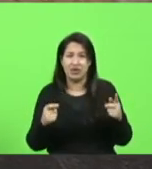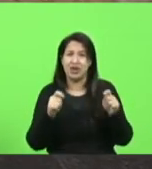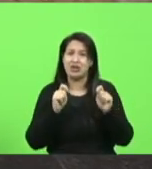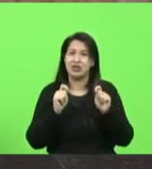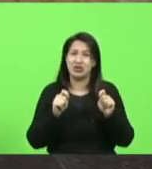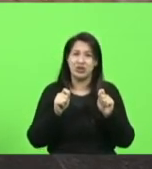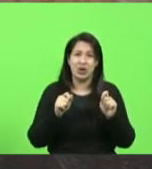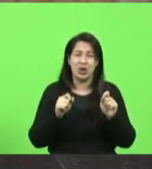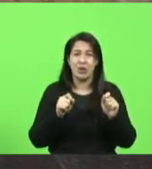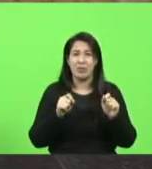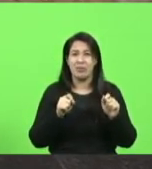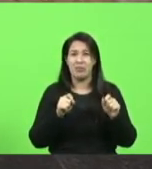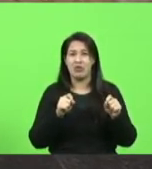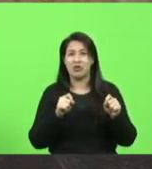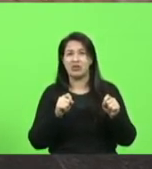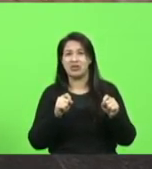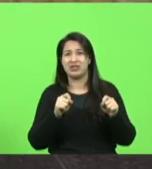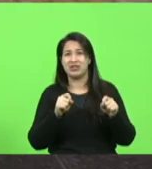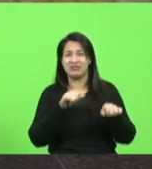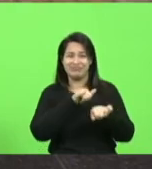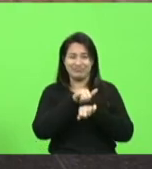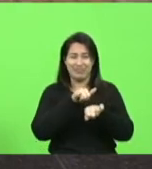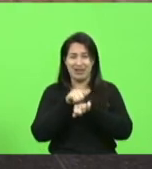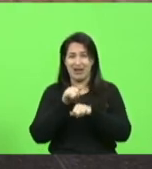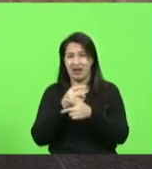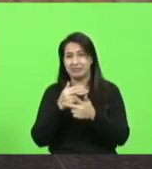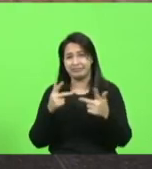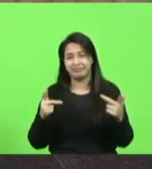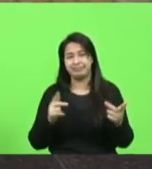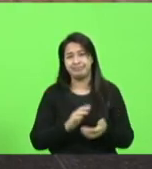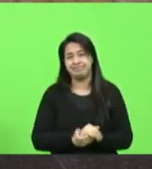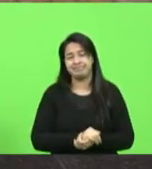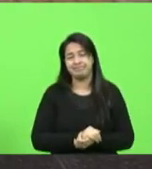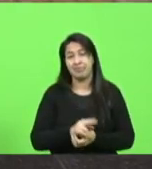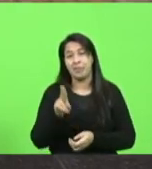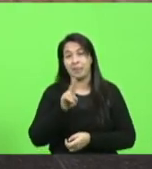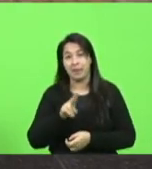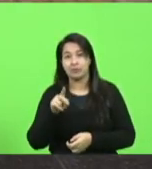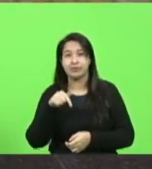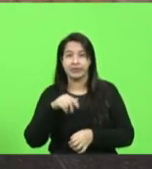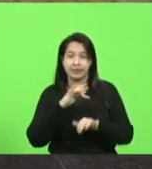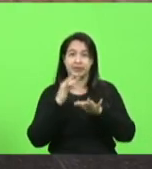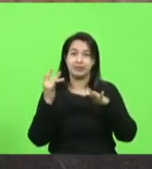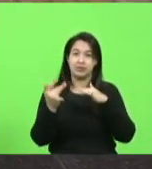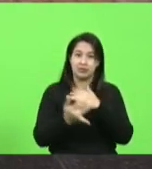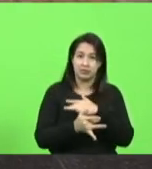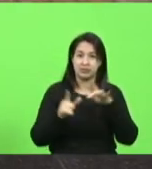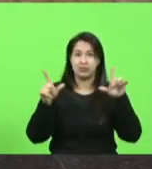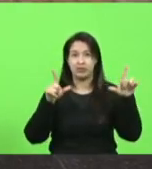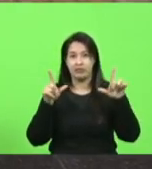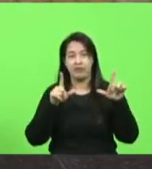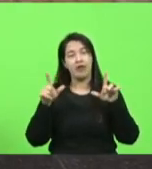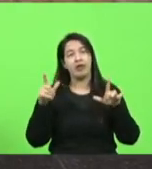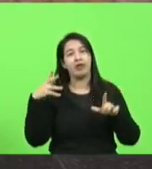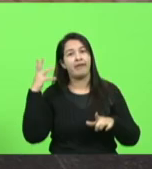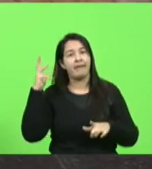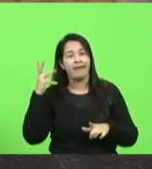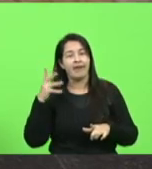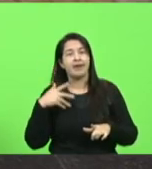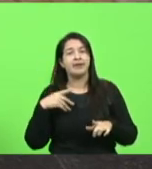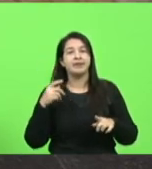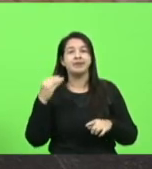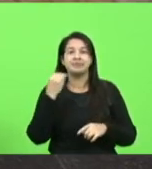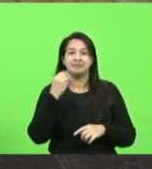toca o horror na tua vida. Está ok? Então, seria isso aí. Também estou utilizando a Via aqui, já utilizei outras e hoje vou usar a Lesc para fazer esse